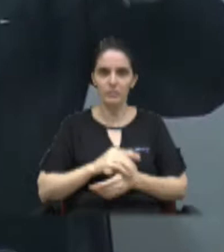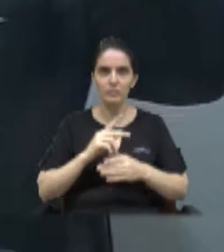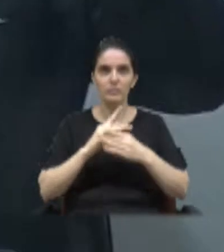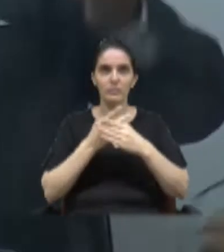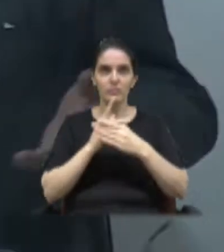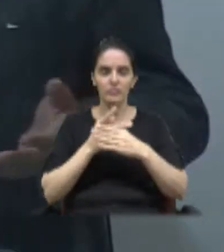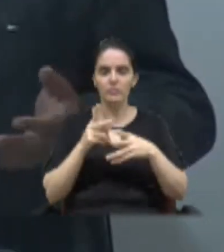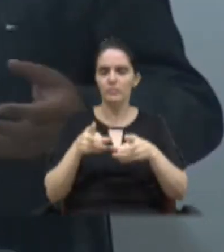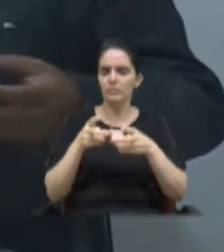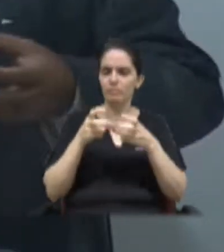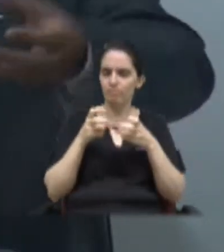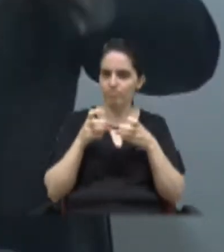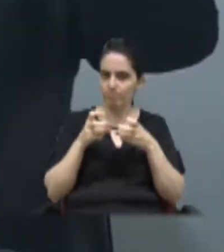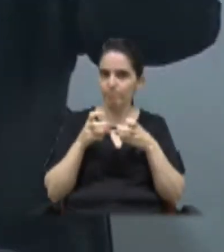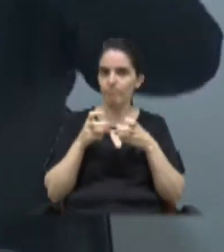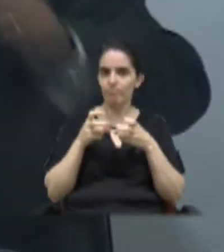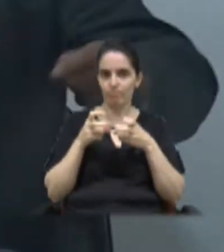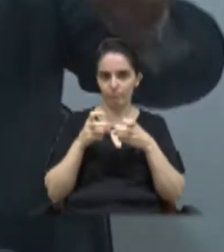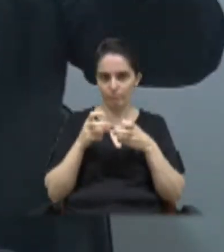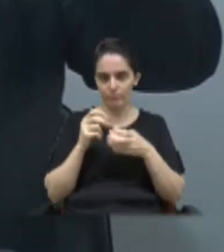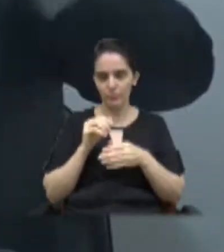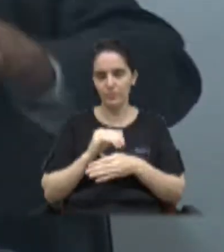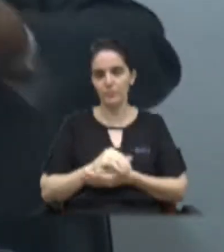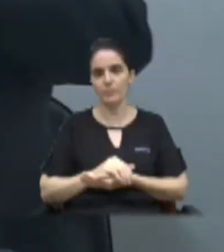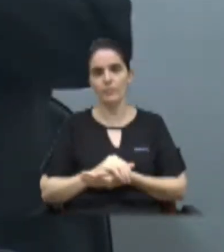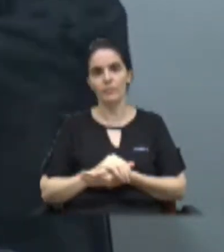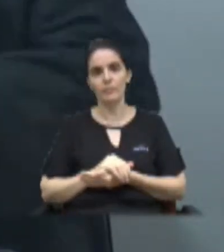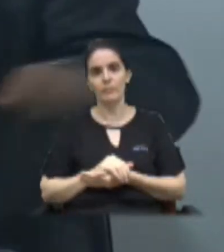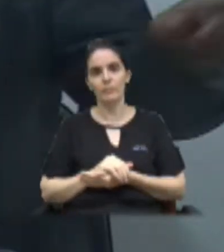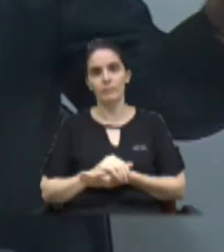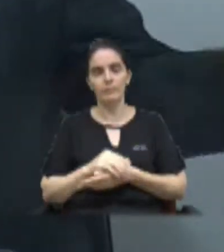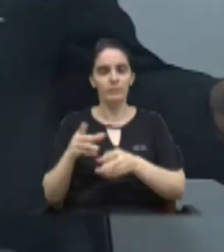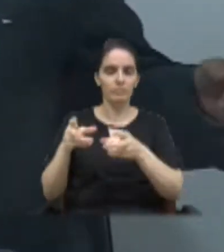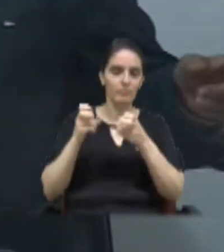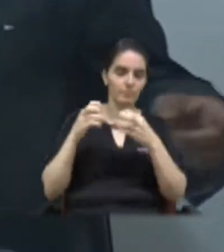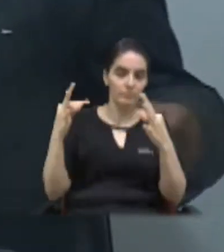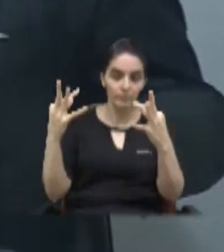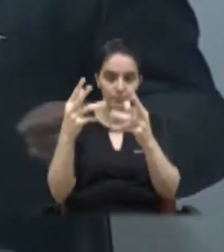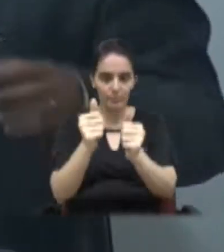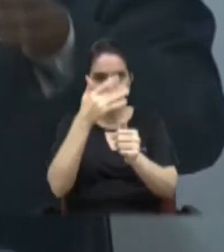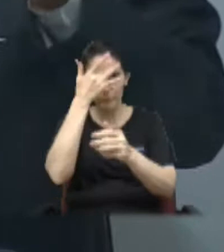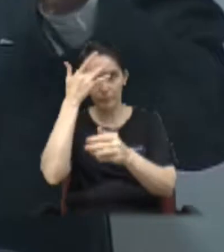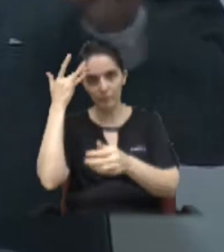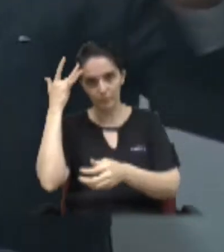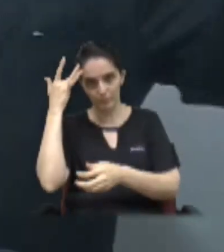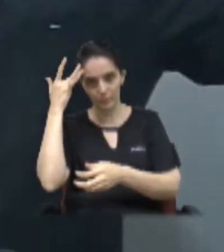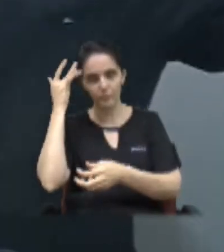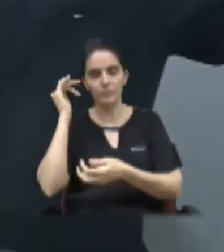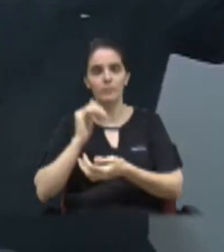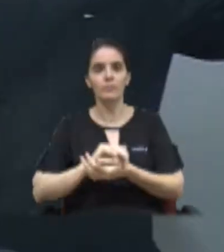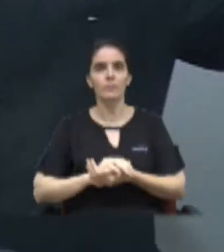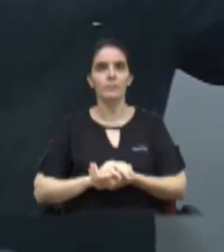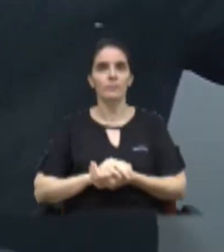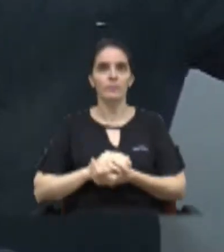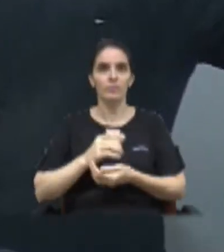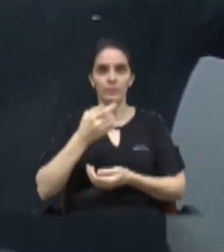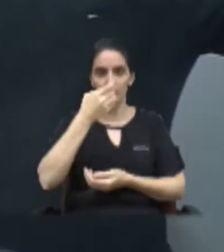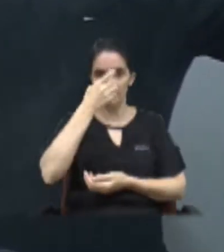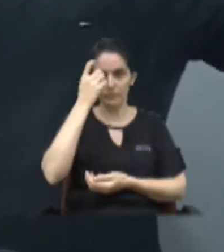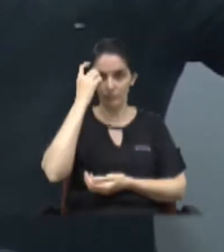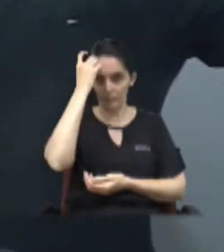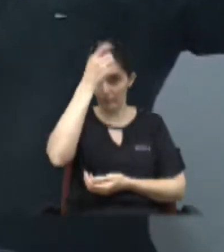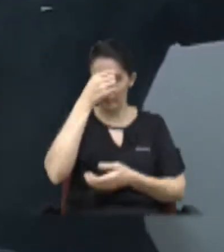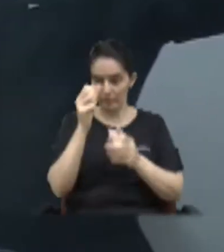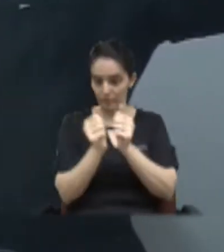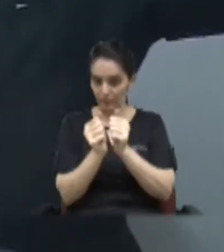visão, a sensibilidade, em poder ouvir todas aquelas pessoas aqui. Nós estávamos aqui na reunião e